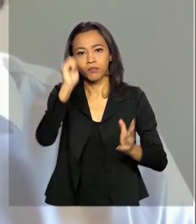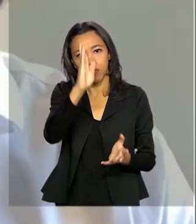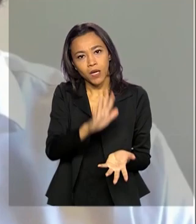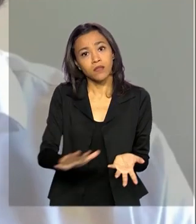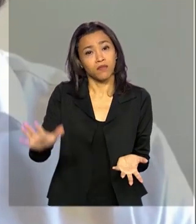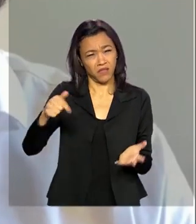vivendo. vamos lá.